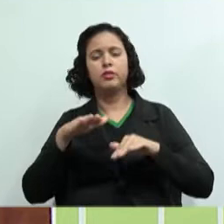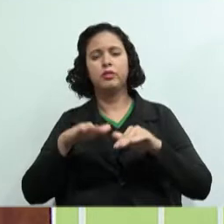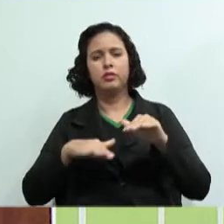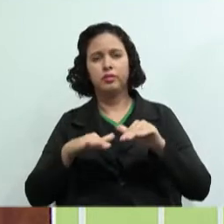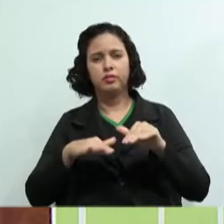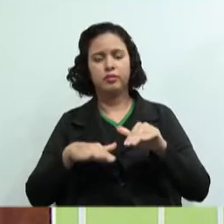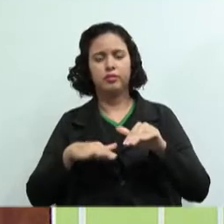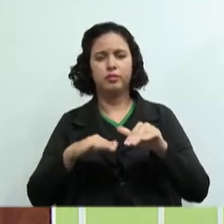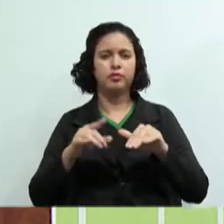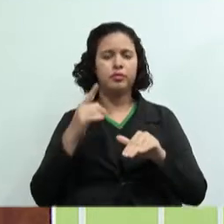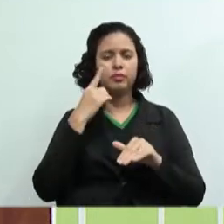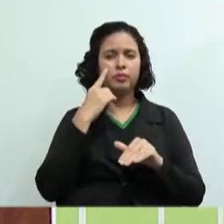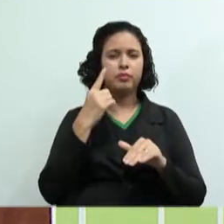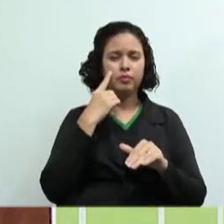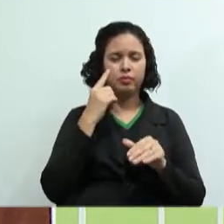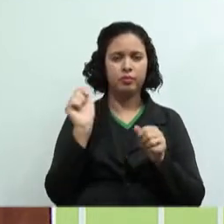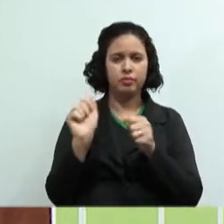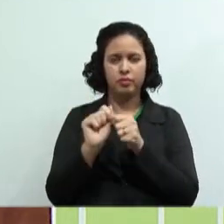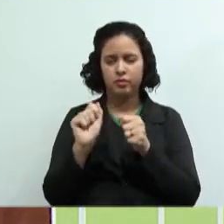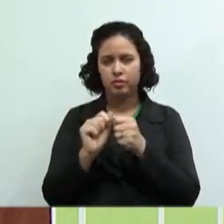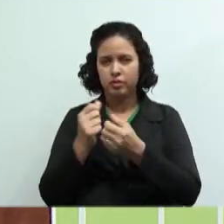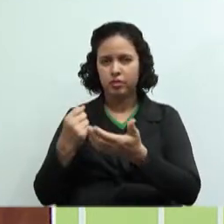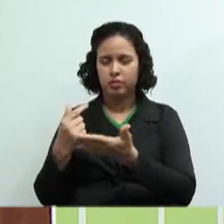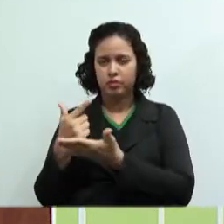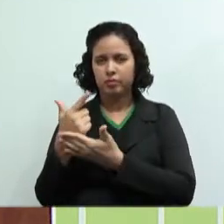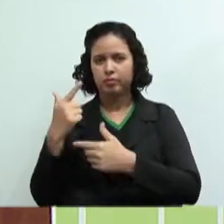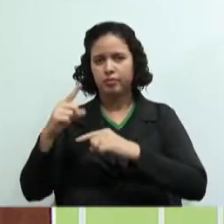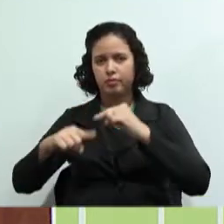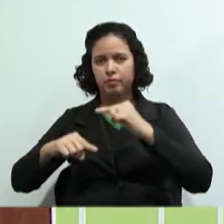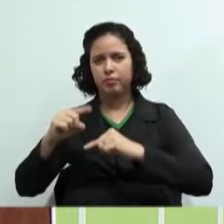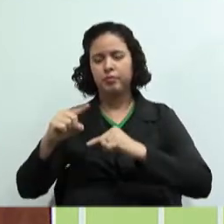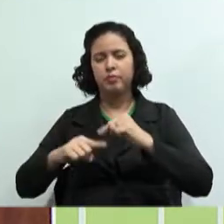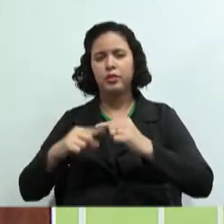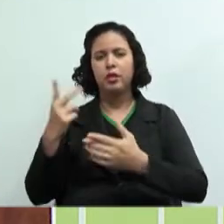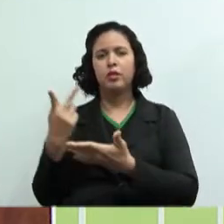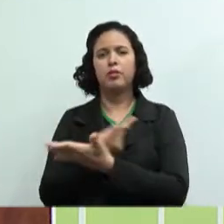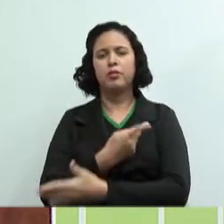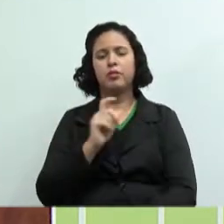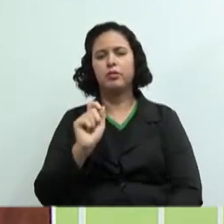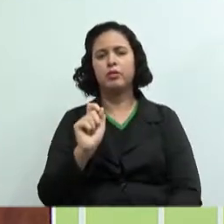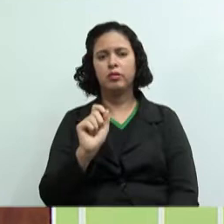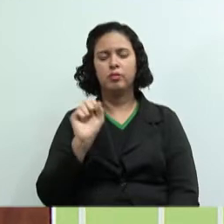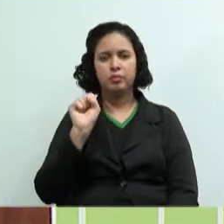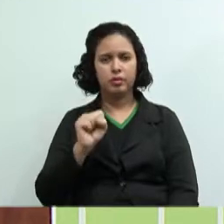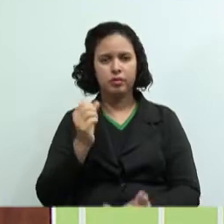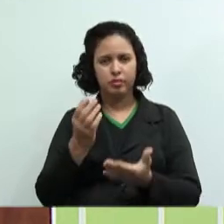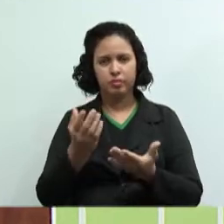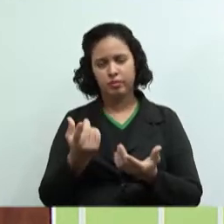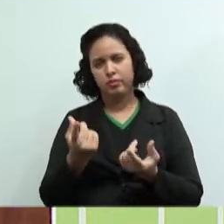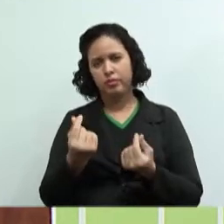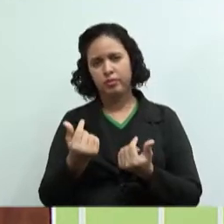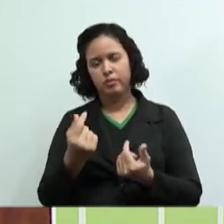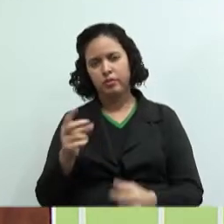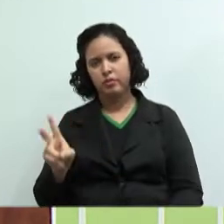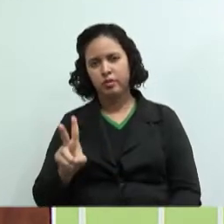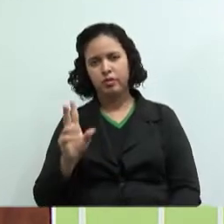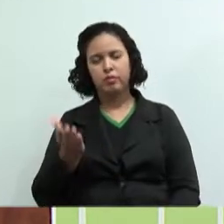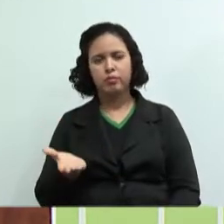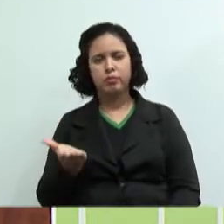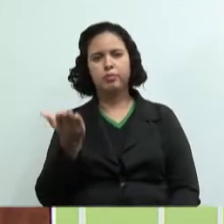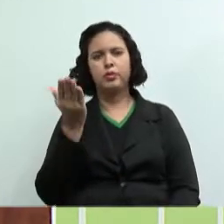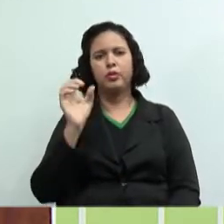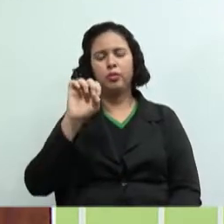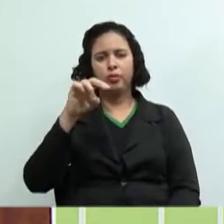quando eu vou para o mercado para adquirir esses produtos, o que acontece? Pode ter um aumento, como também pode